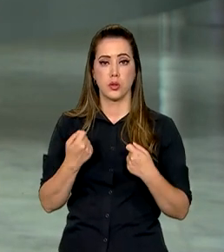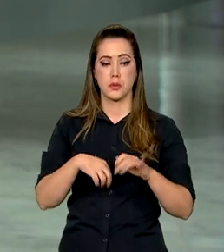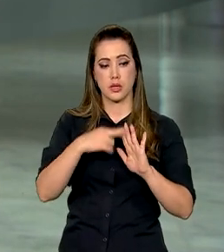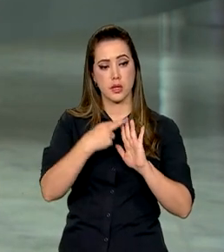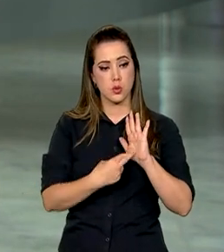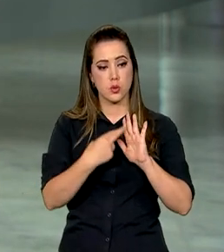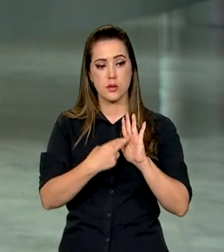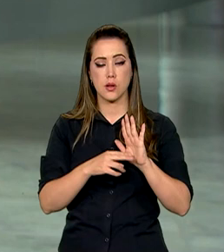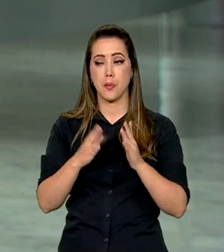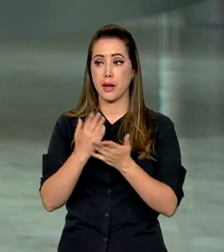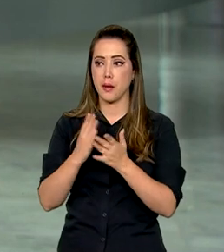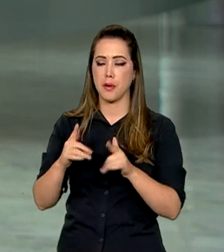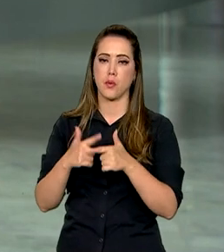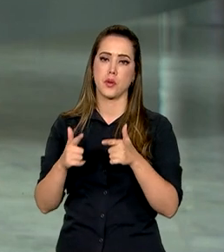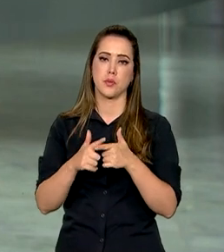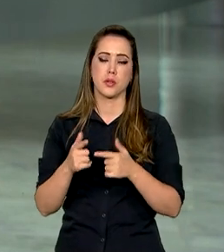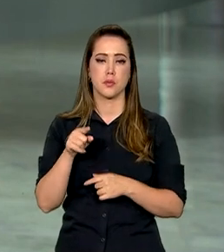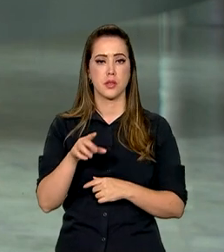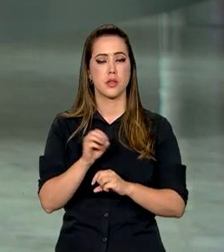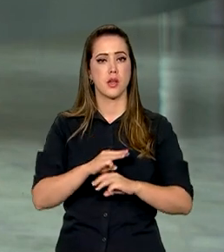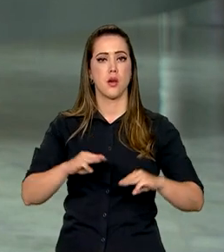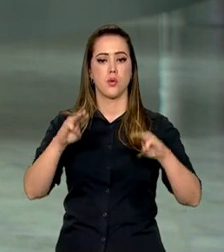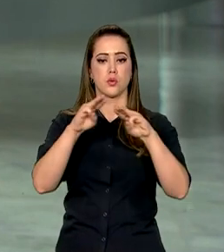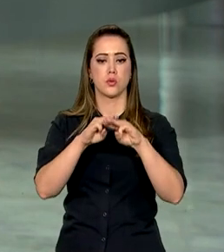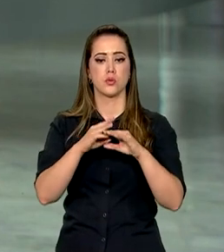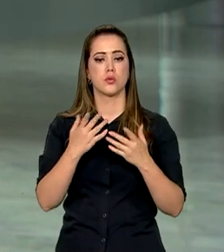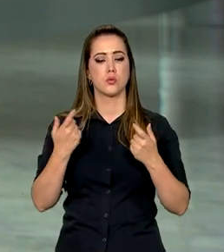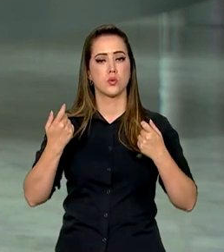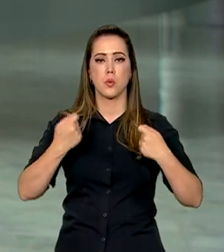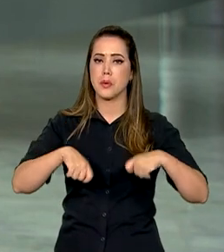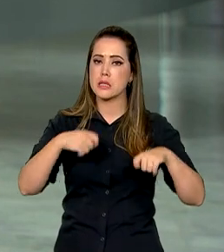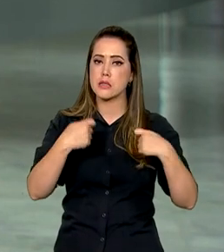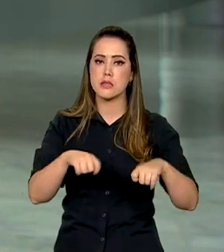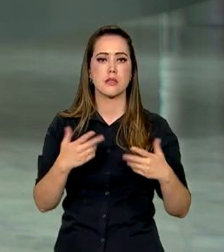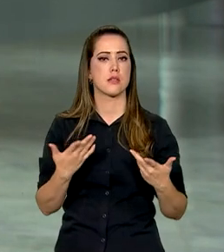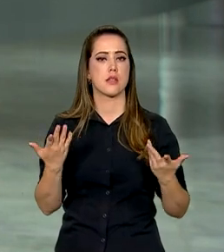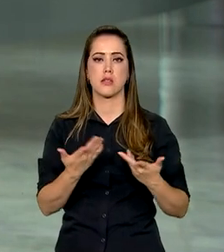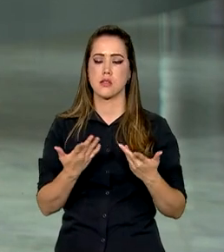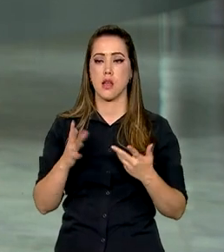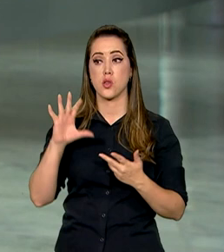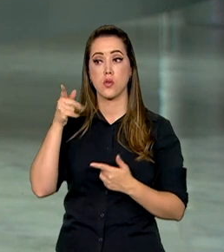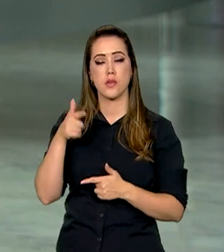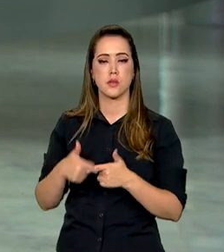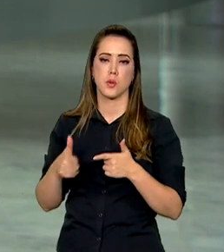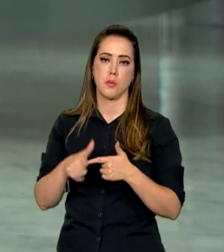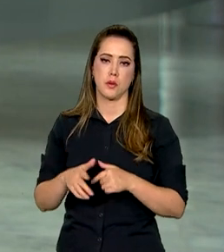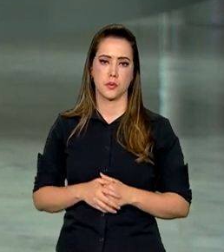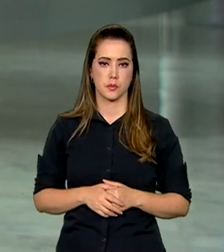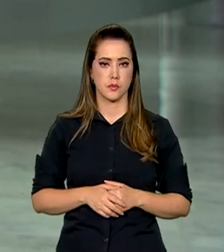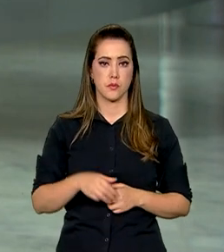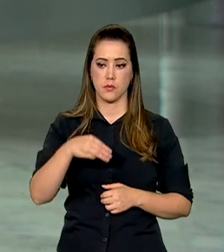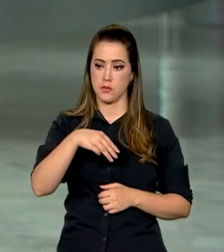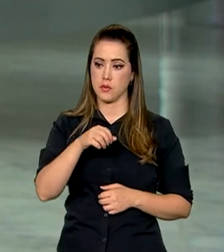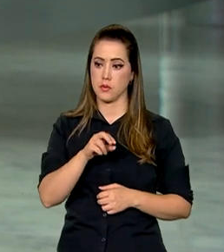disse que grande parte da reputação das Nações Unidas depende da abordagem desse conflito. Mauro Vieira ainda